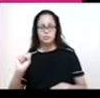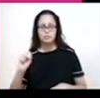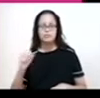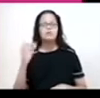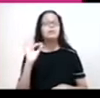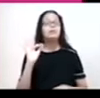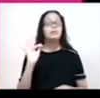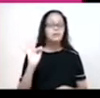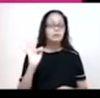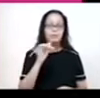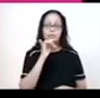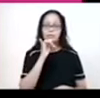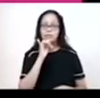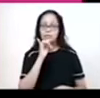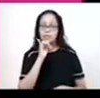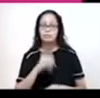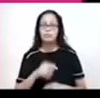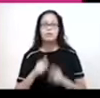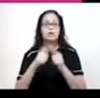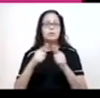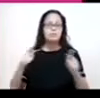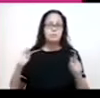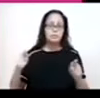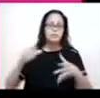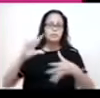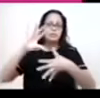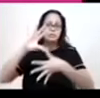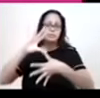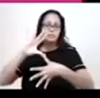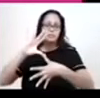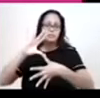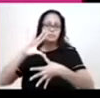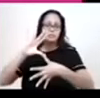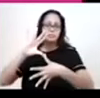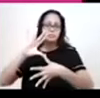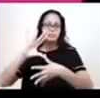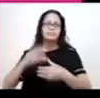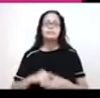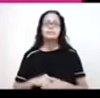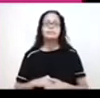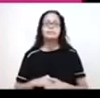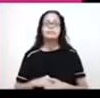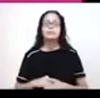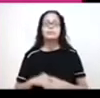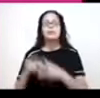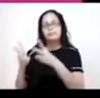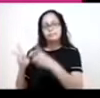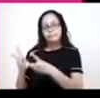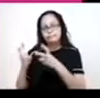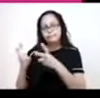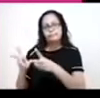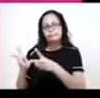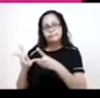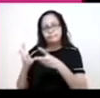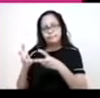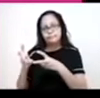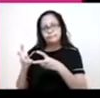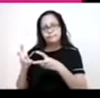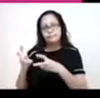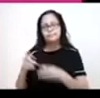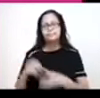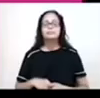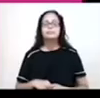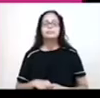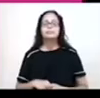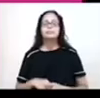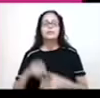uma possessão da França. A maior parte da América Latina foi ocupada como colônia de